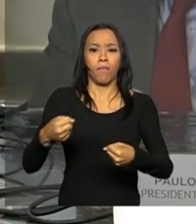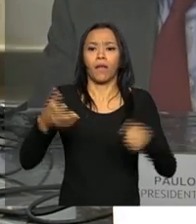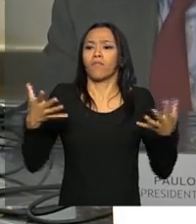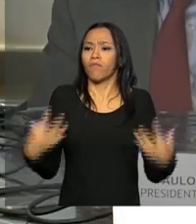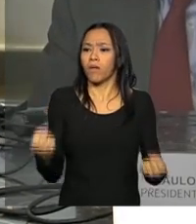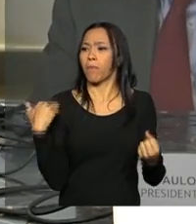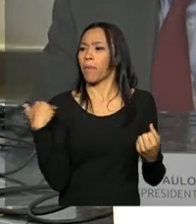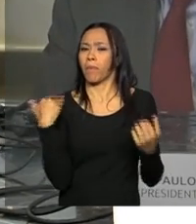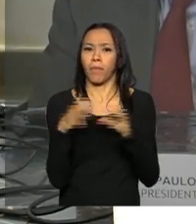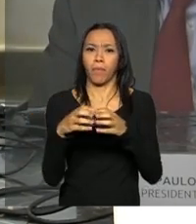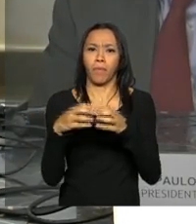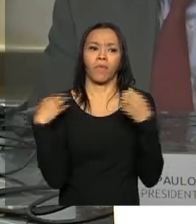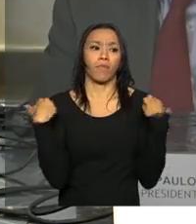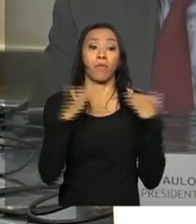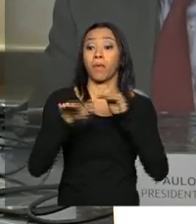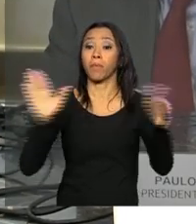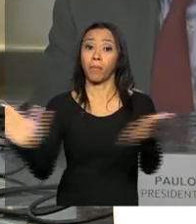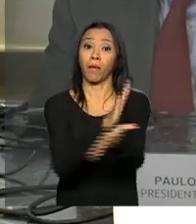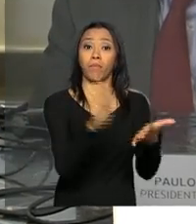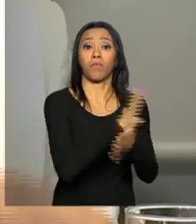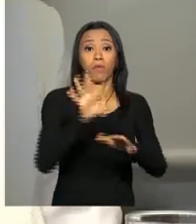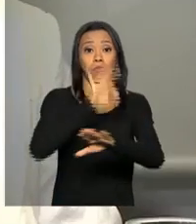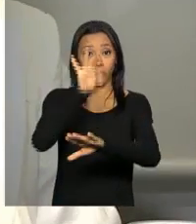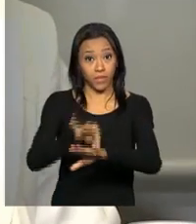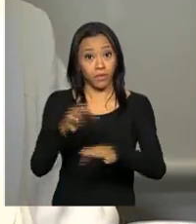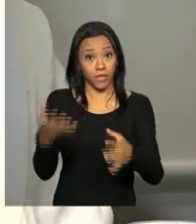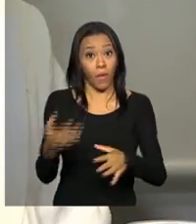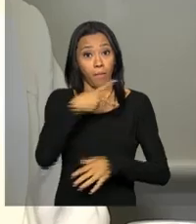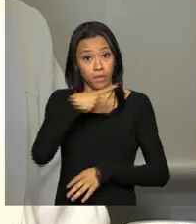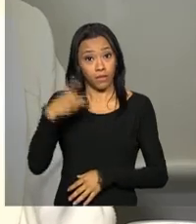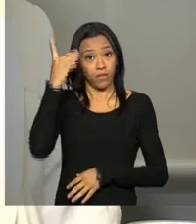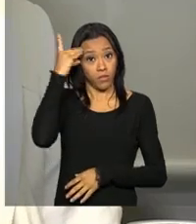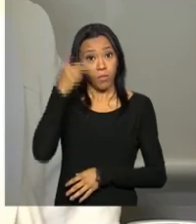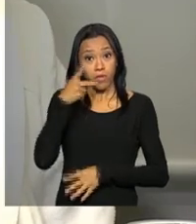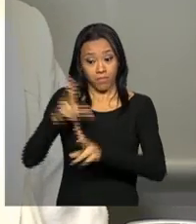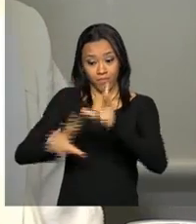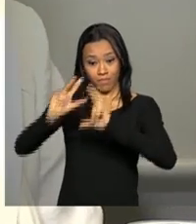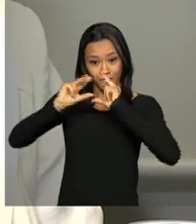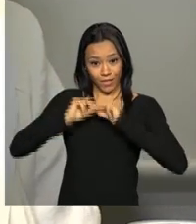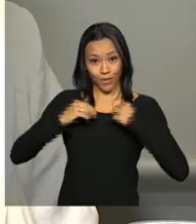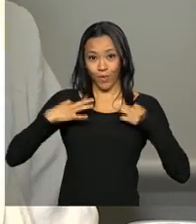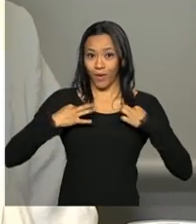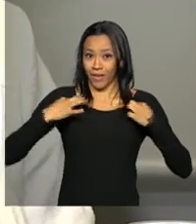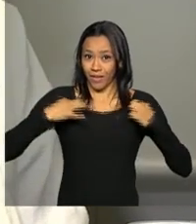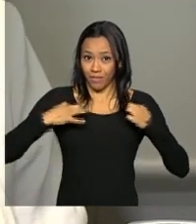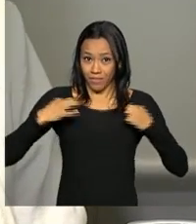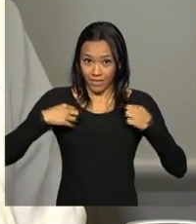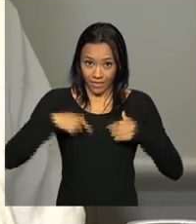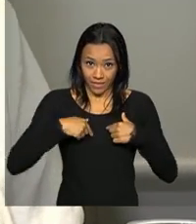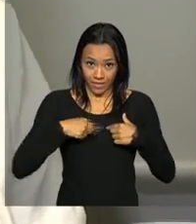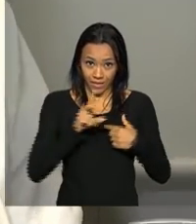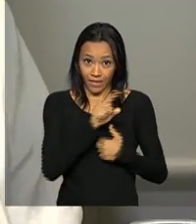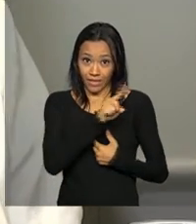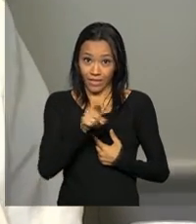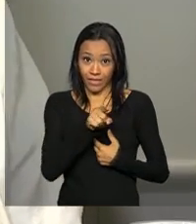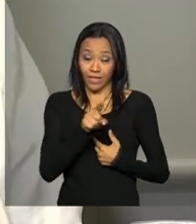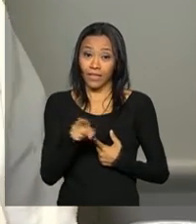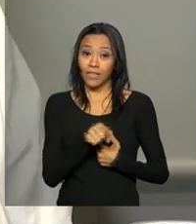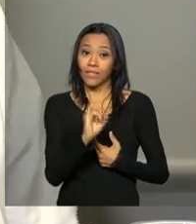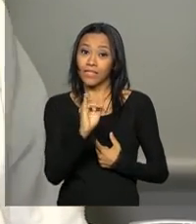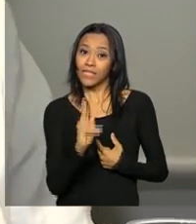mobilizar toda a comunidade para combater o mosquito. A senhora presidenta, inclusive, me presenteou com essa camiseta Zika Zero, que